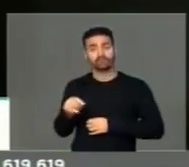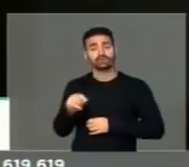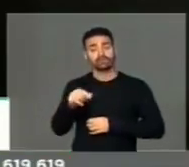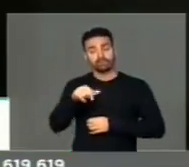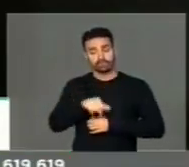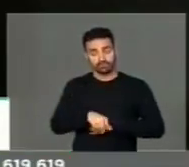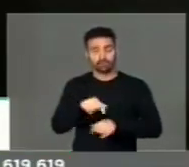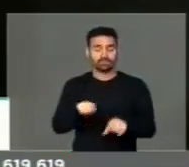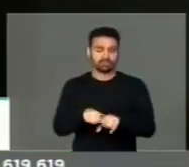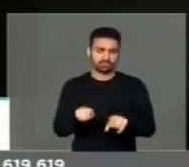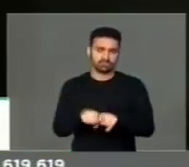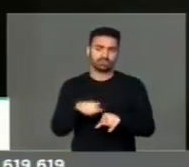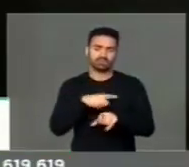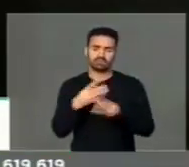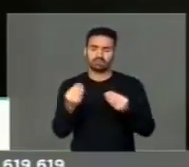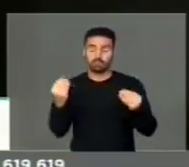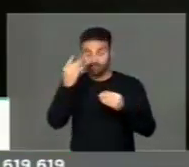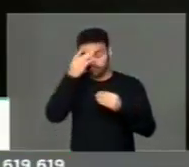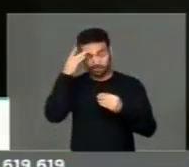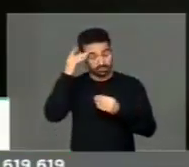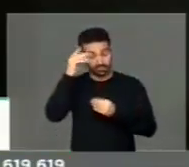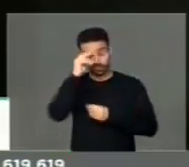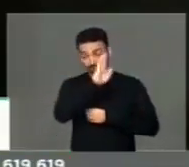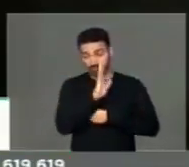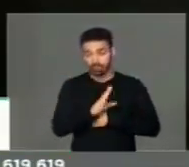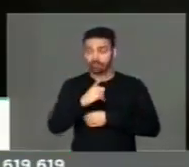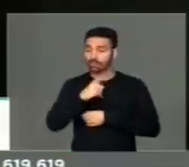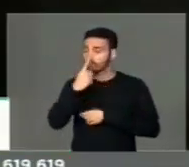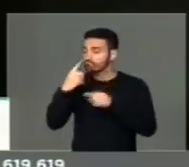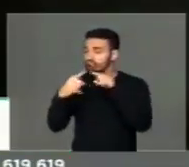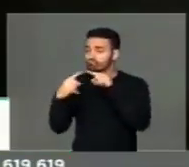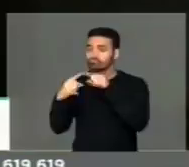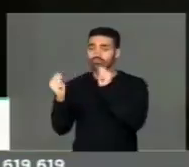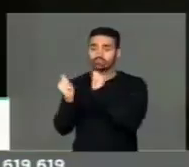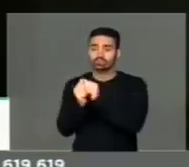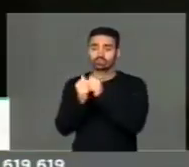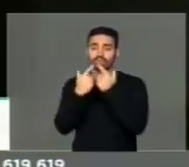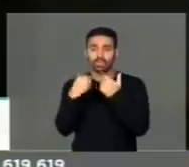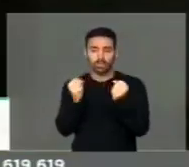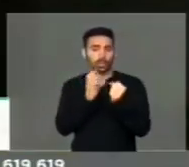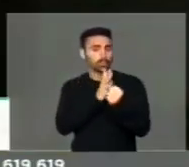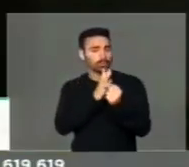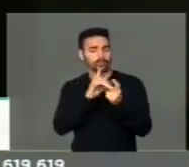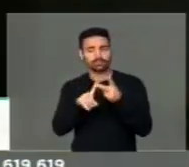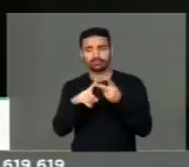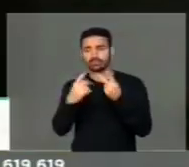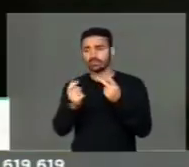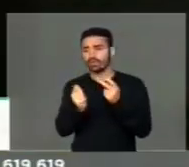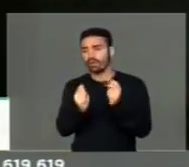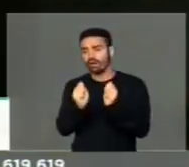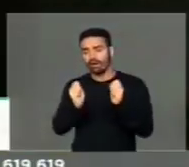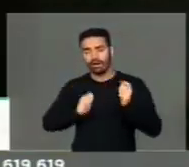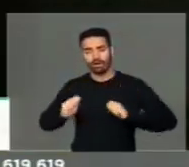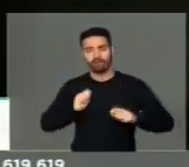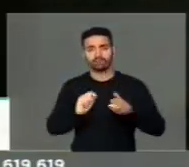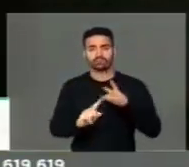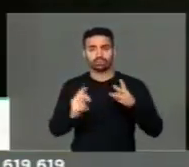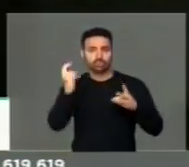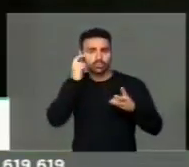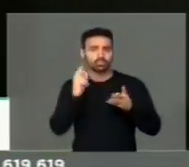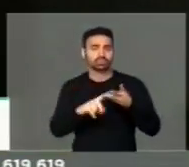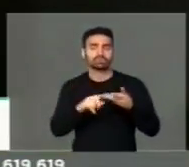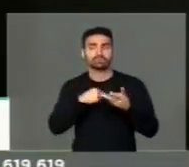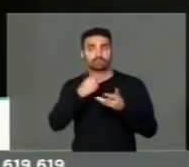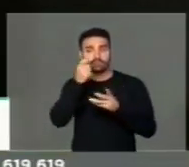muitos brasileiros que têm afinidades com a Itália, afinidades com a língua, afinidades com a arte, com a cultura, interesse de